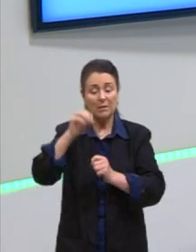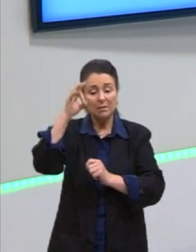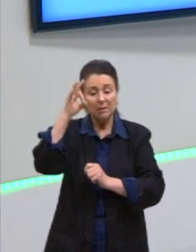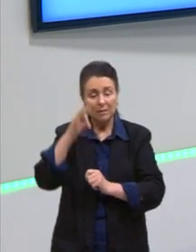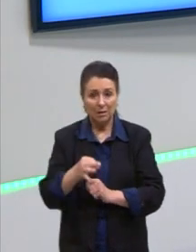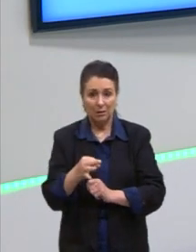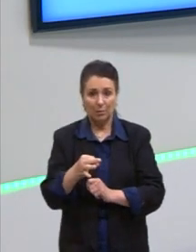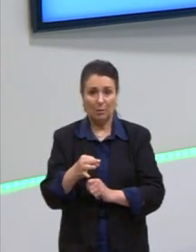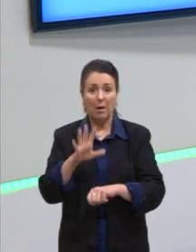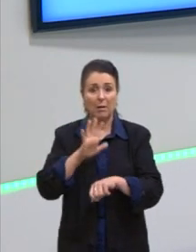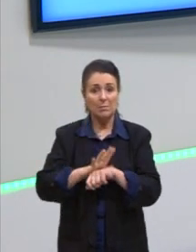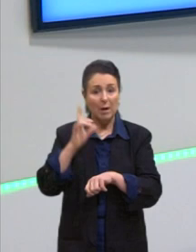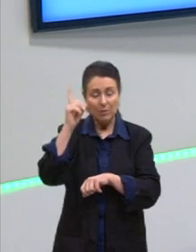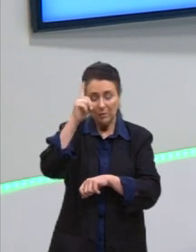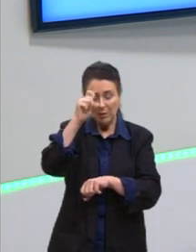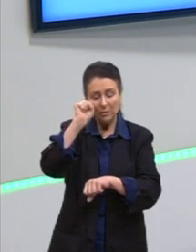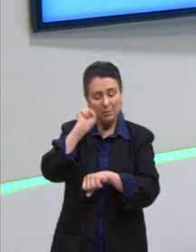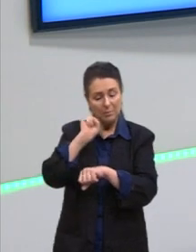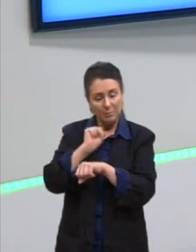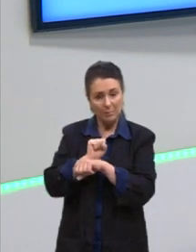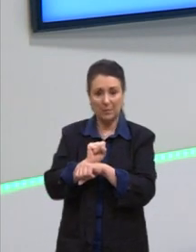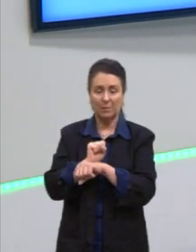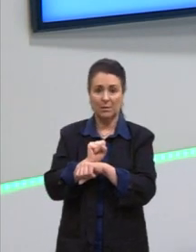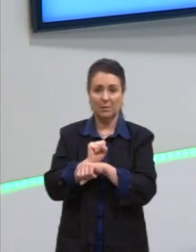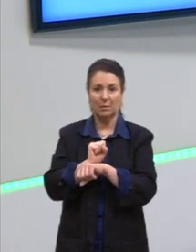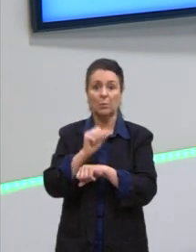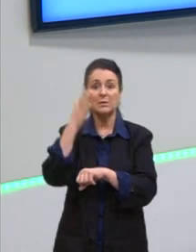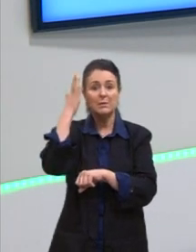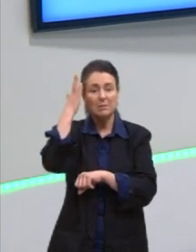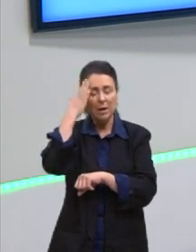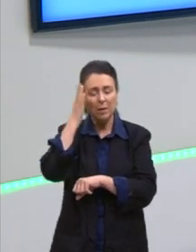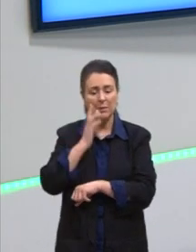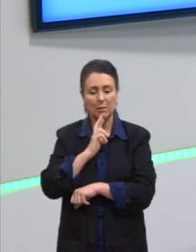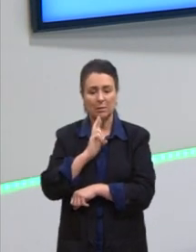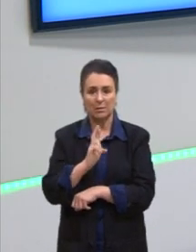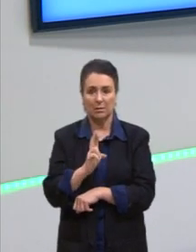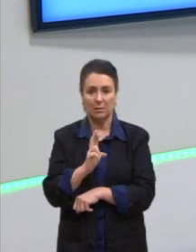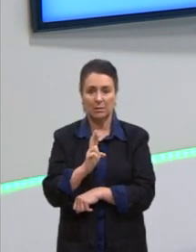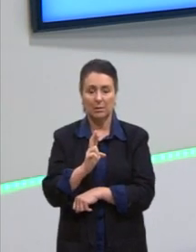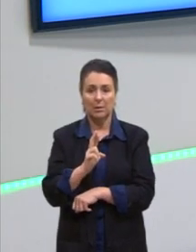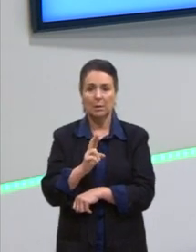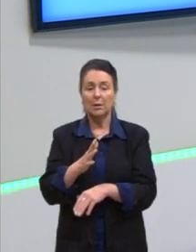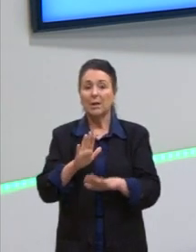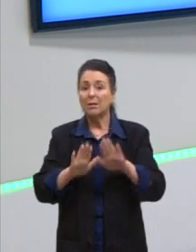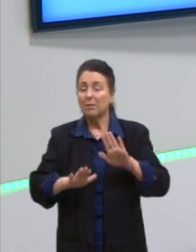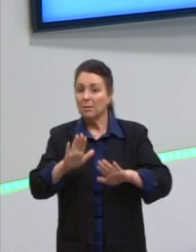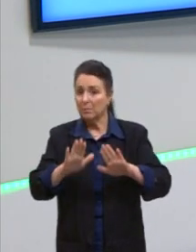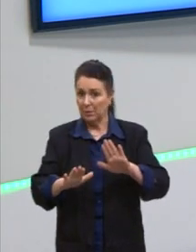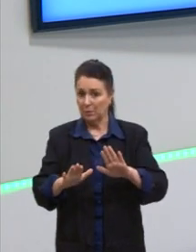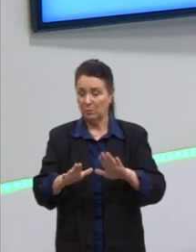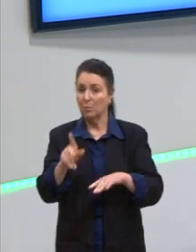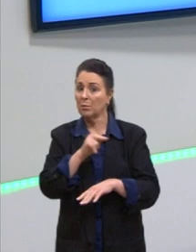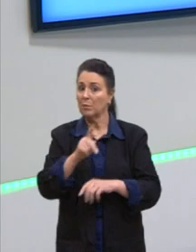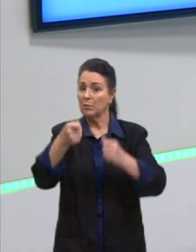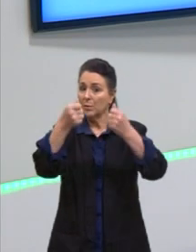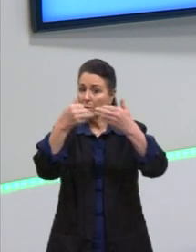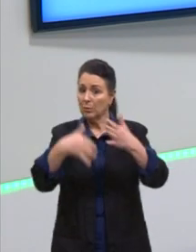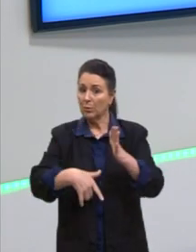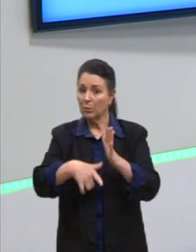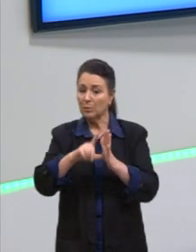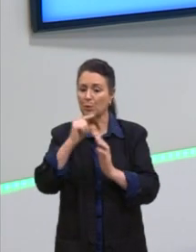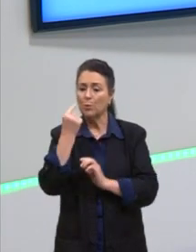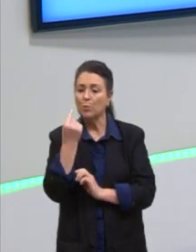as respostas daquelas questões que vocês sabem responder. E, às vezes, como a gente viu ali antes, uma